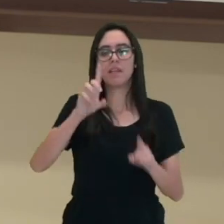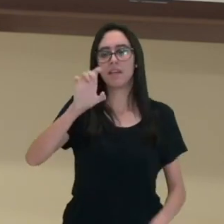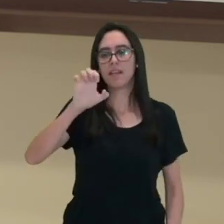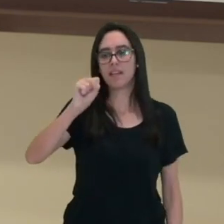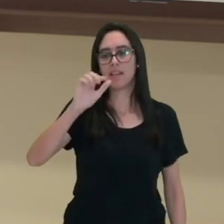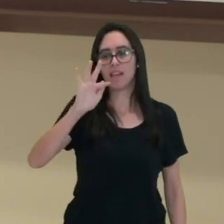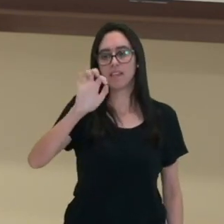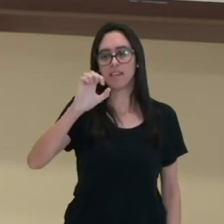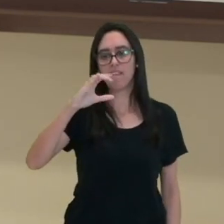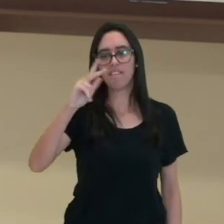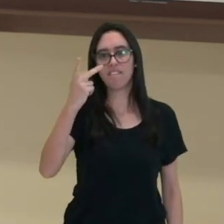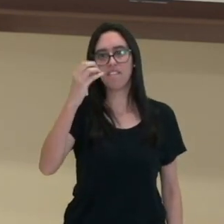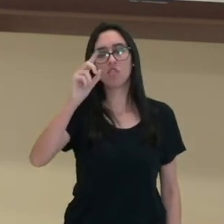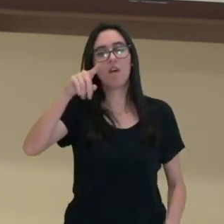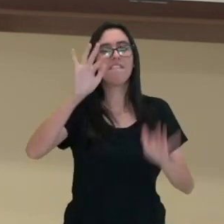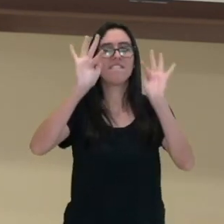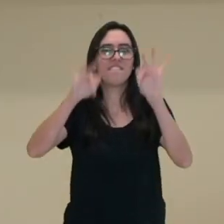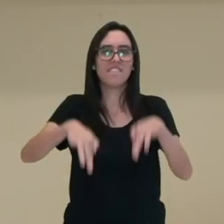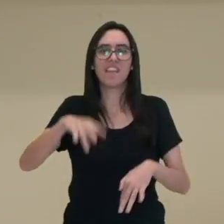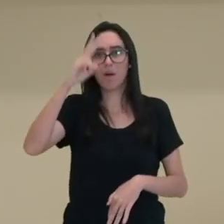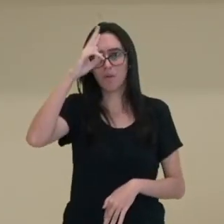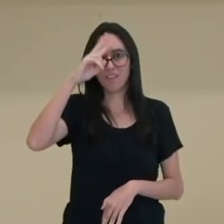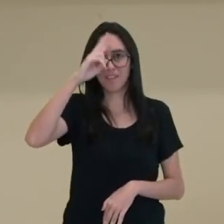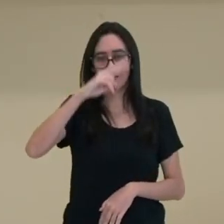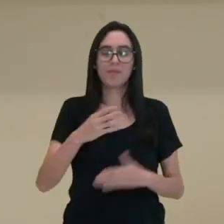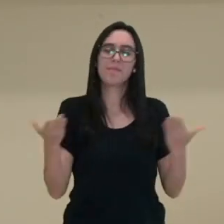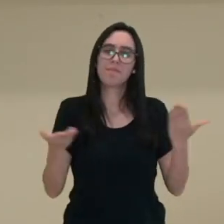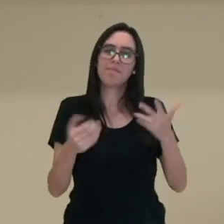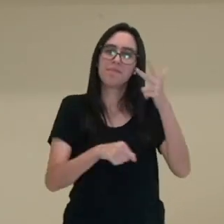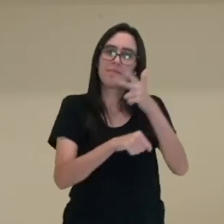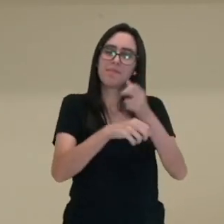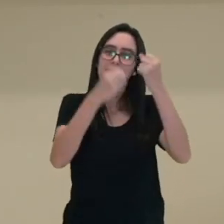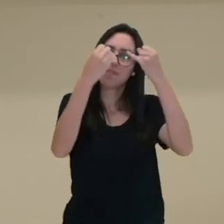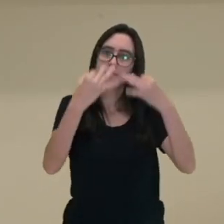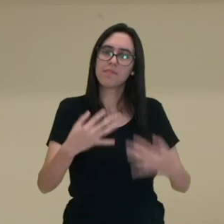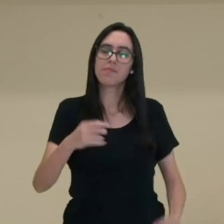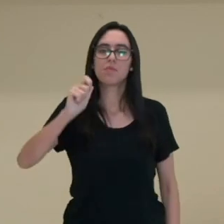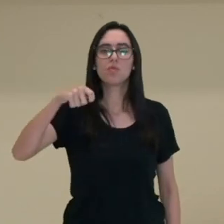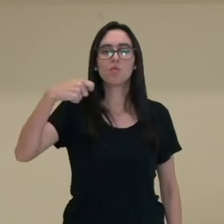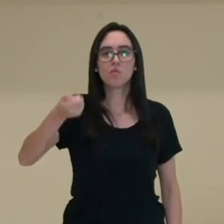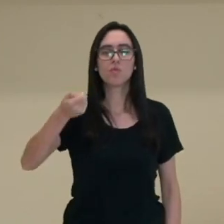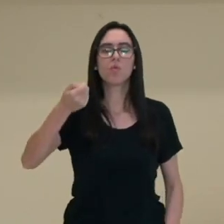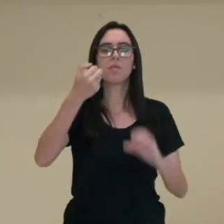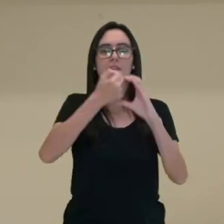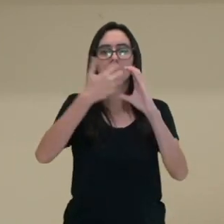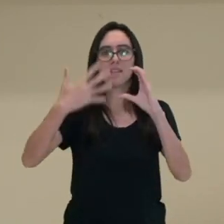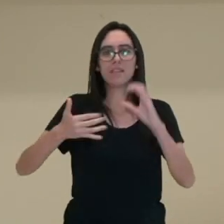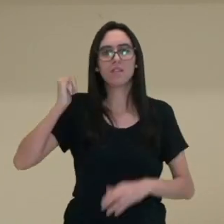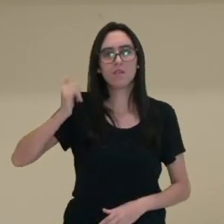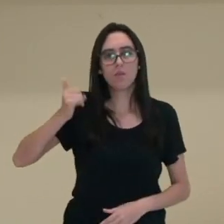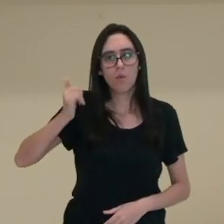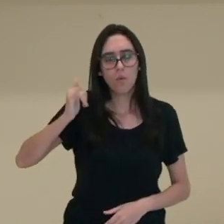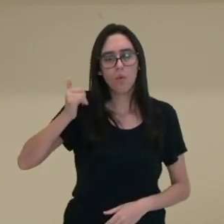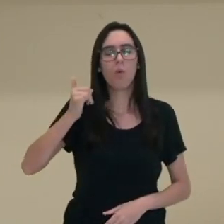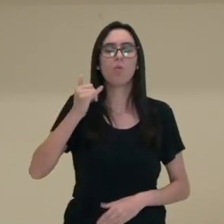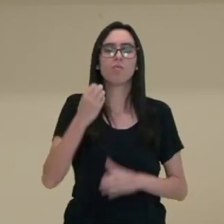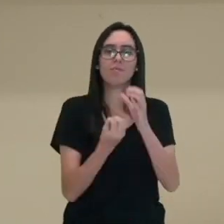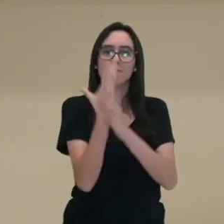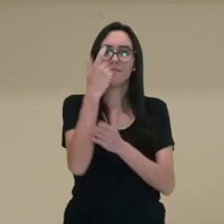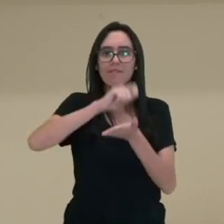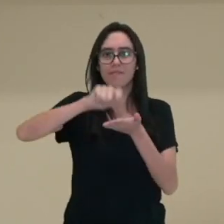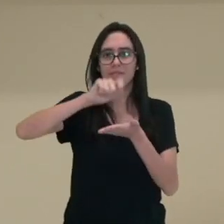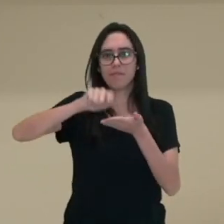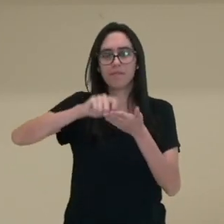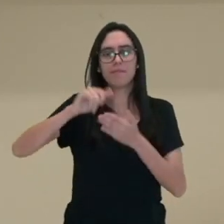ou a resolução do conflito, certo? Então nesse vídeo nós apresentamos a proposta de uma produção de texto narrativo, bem